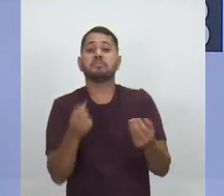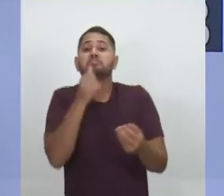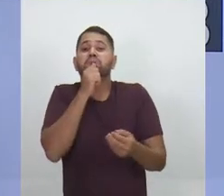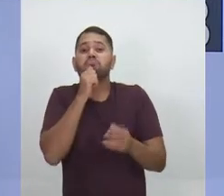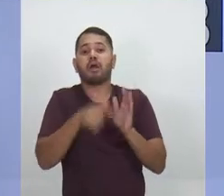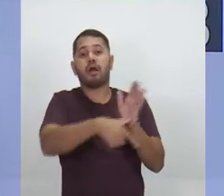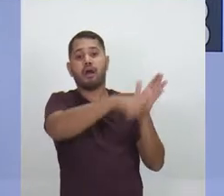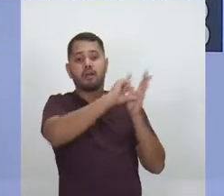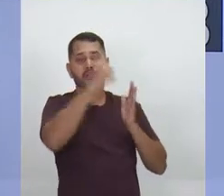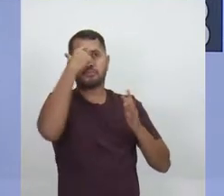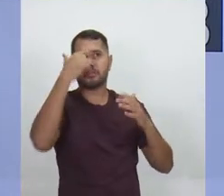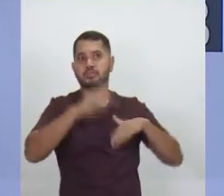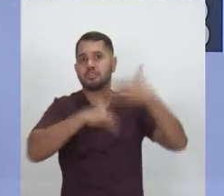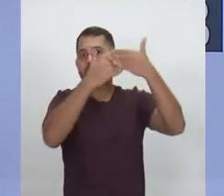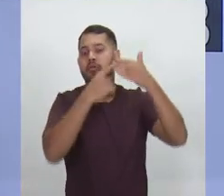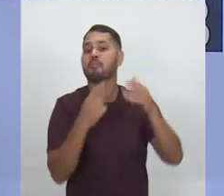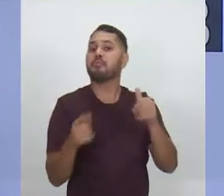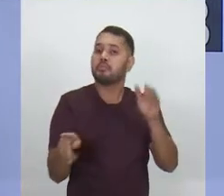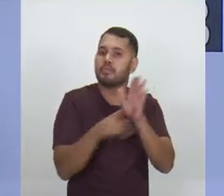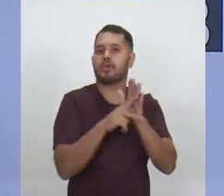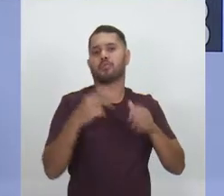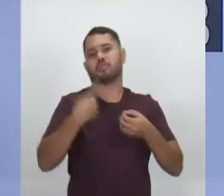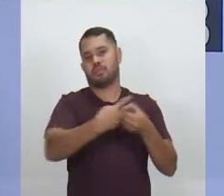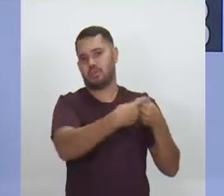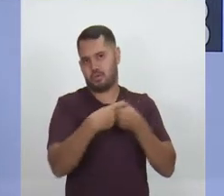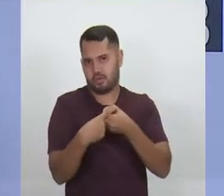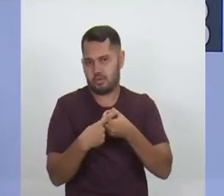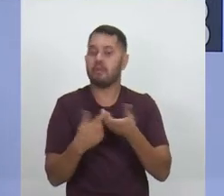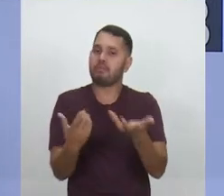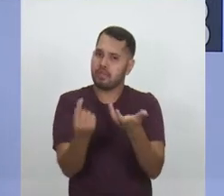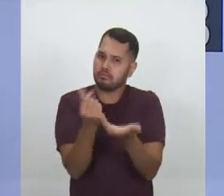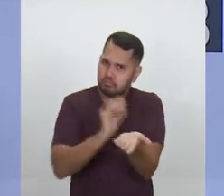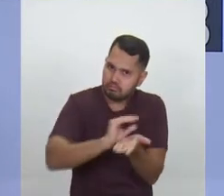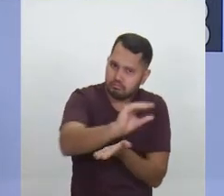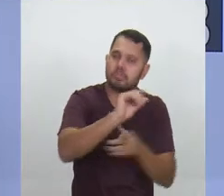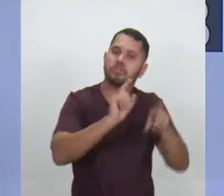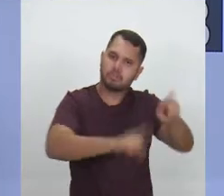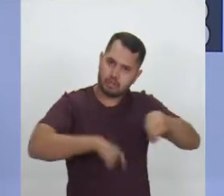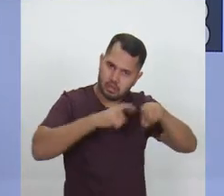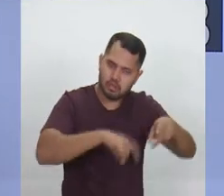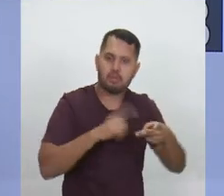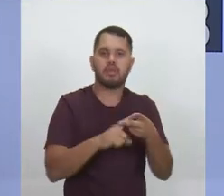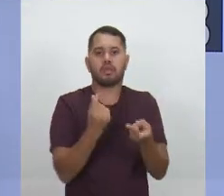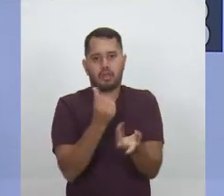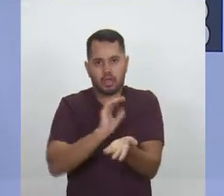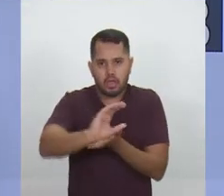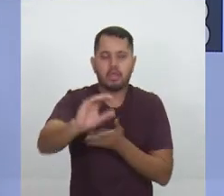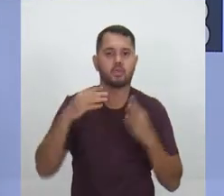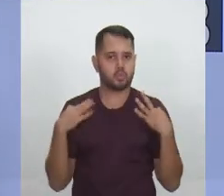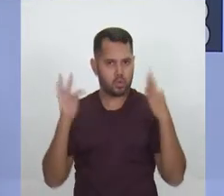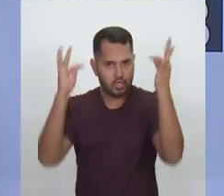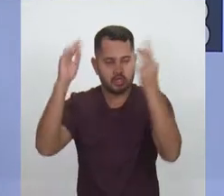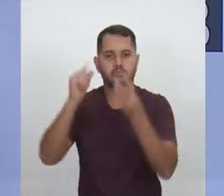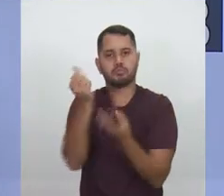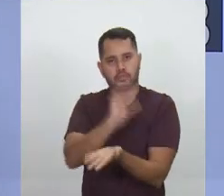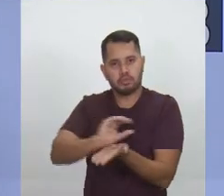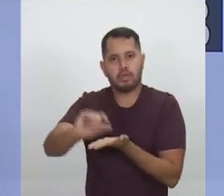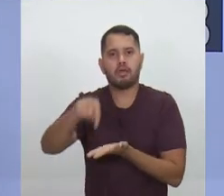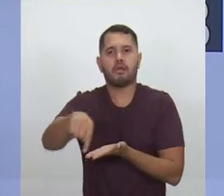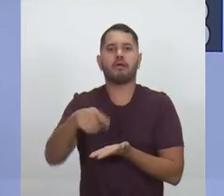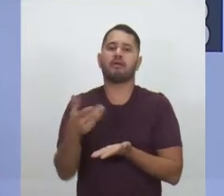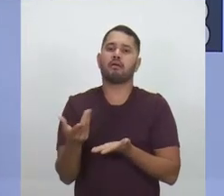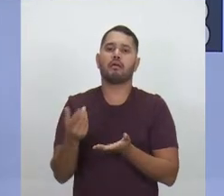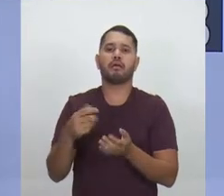pensar no desenvolvimento do interior do estado. Nós queremos investir na agroindústria, nós queremos investir no turismo, nós queremos investir